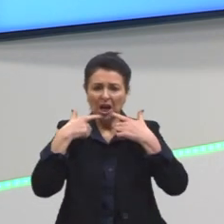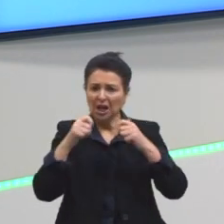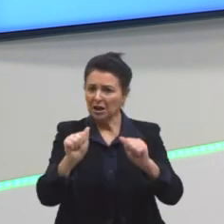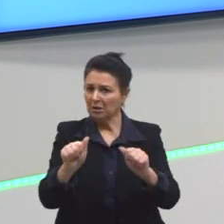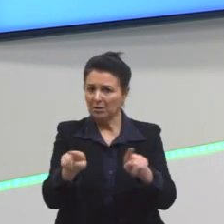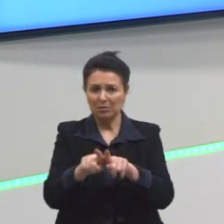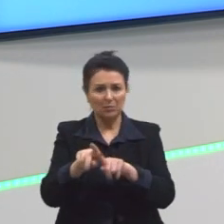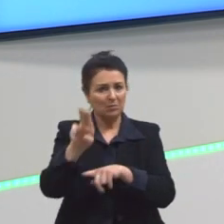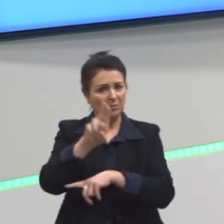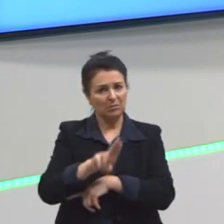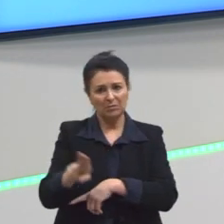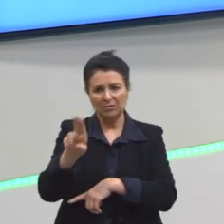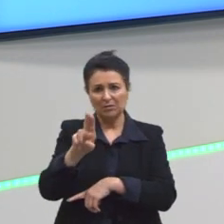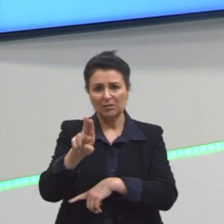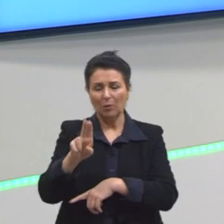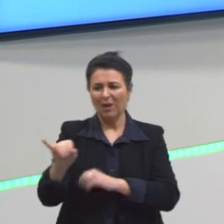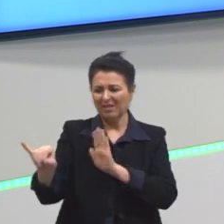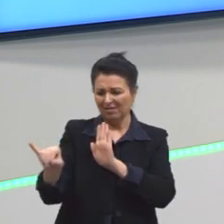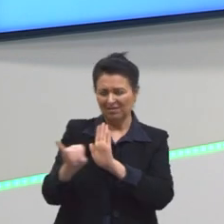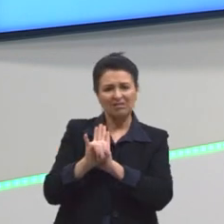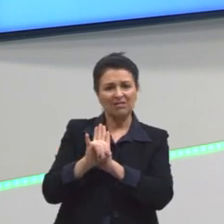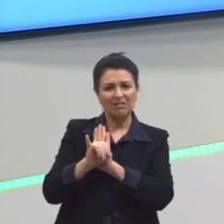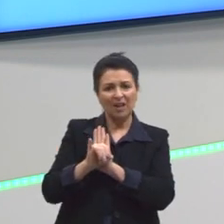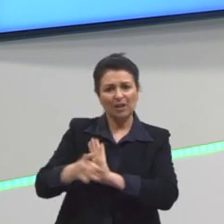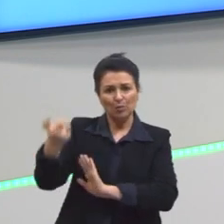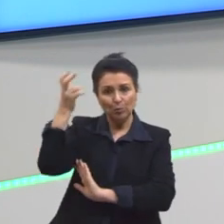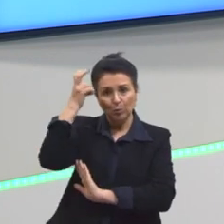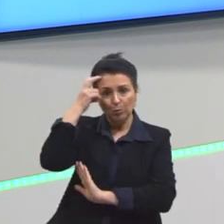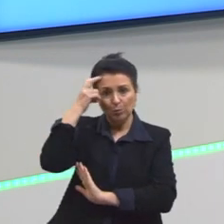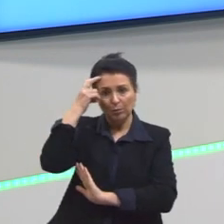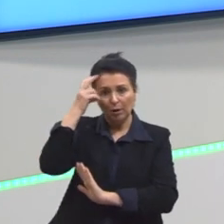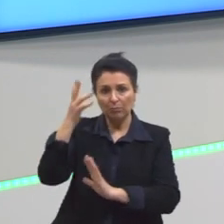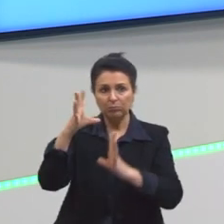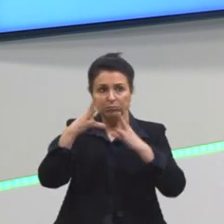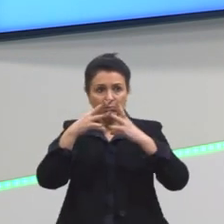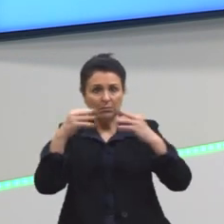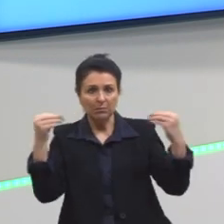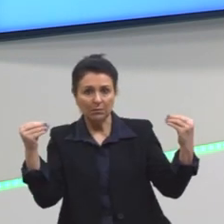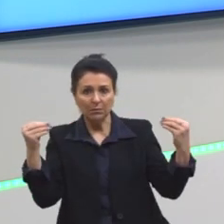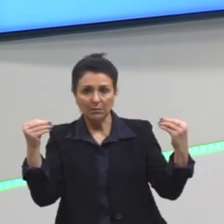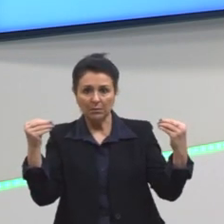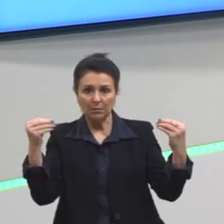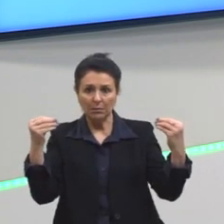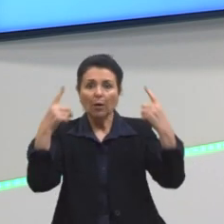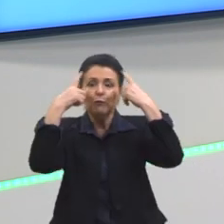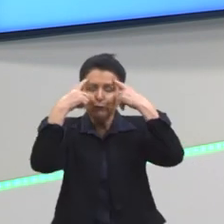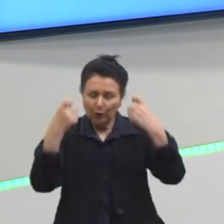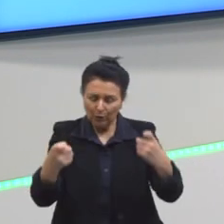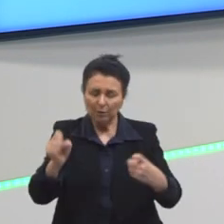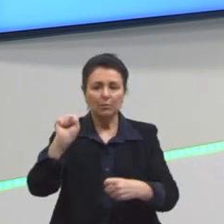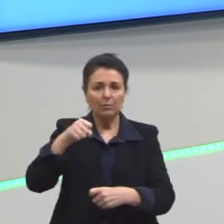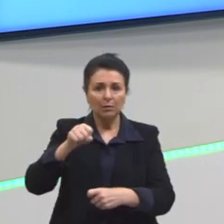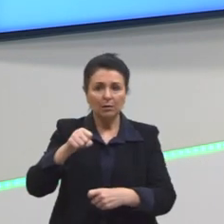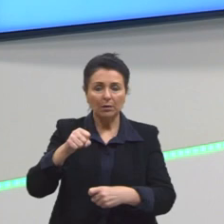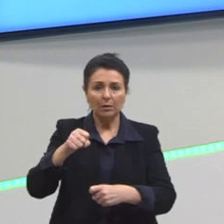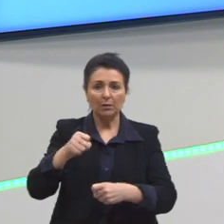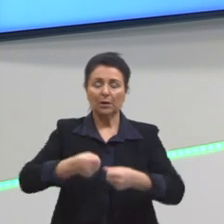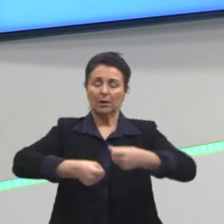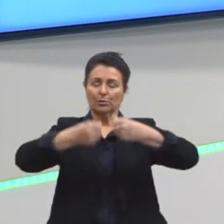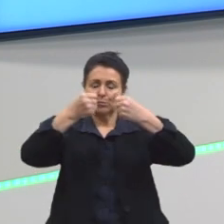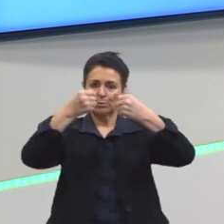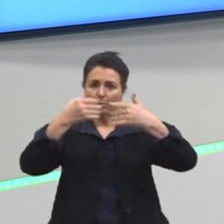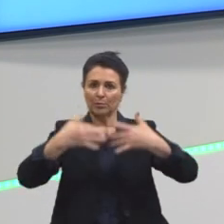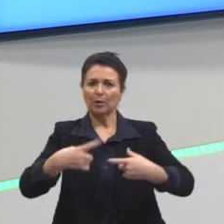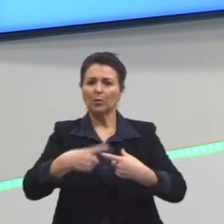completamente apagada. E isso também é extremamente violento. E isso explica também por que as pessoas,